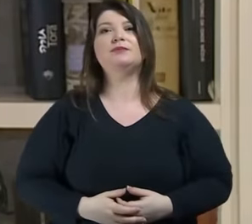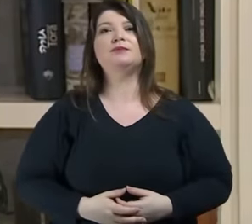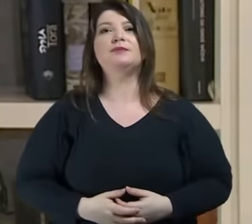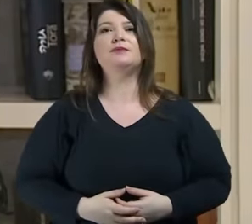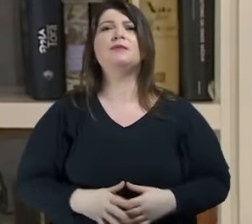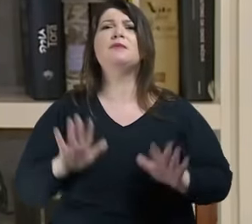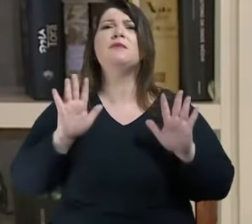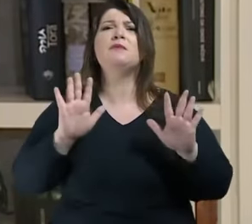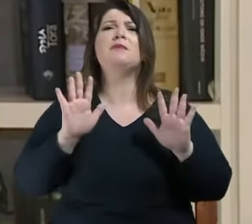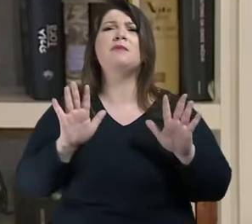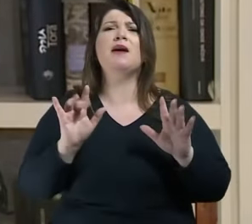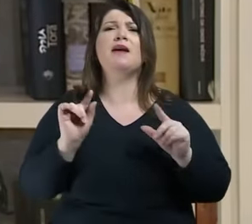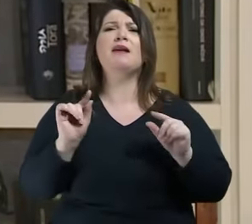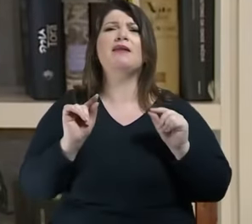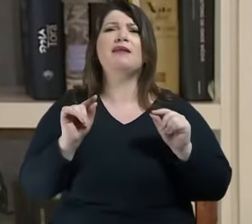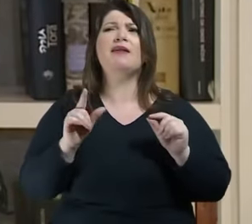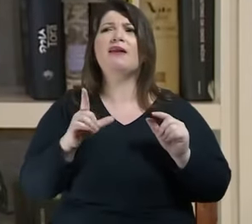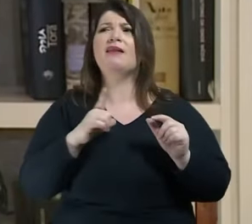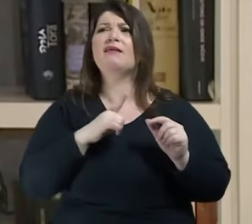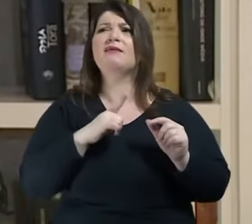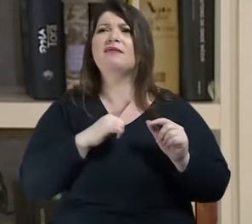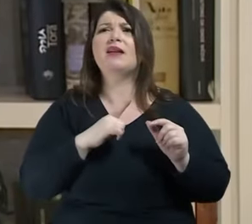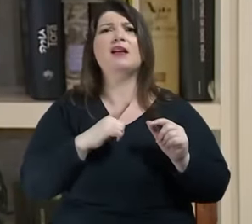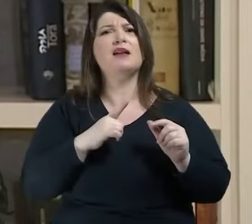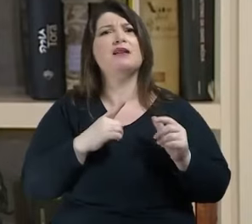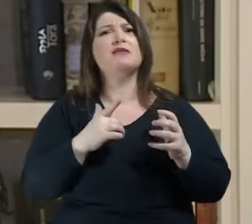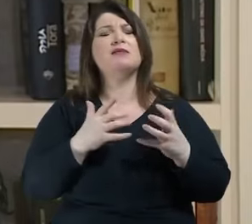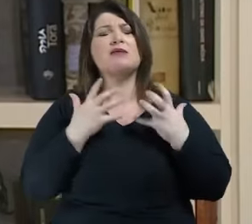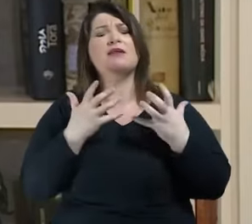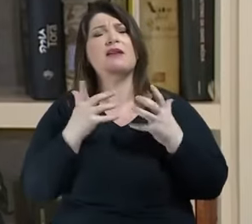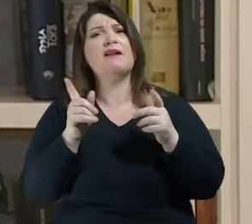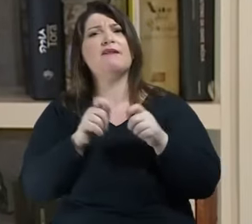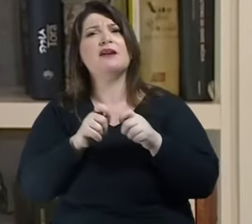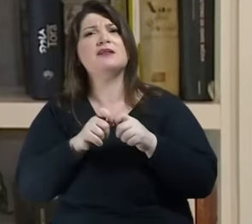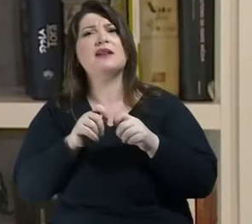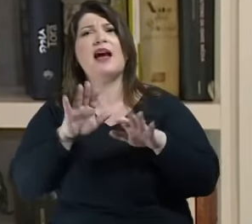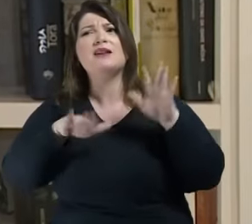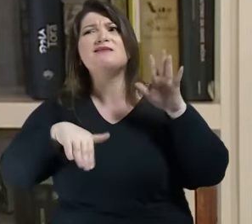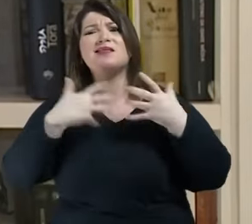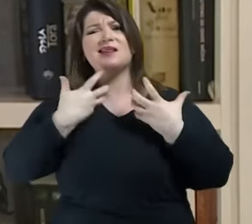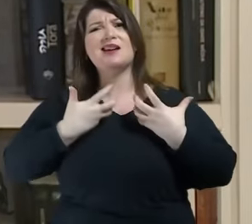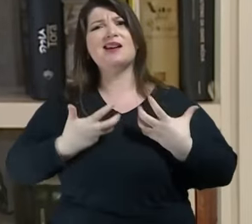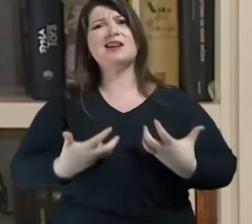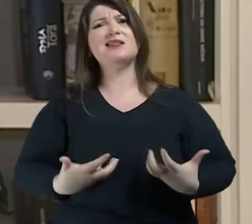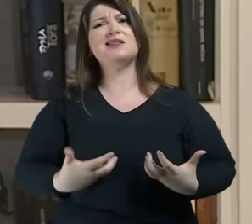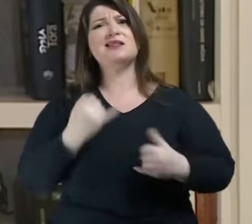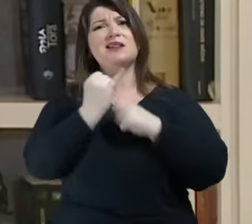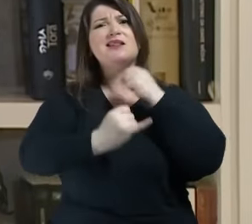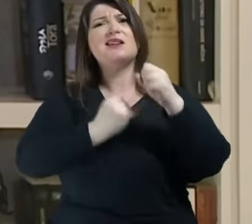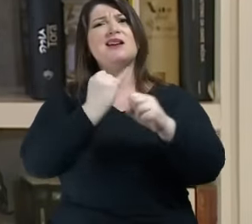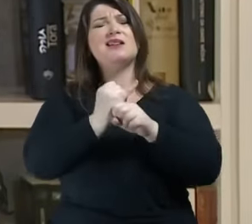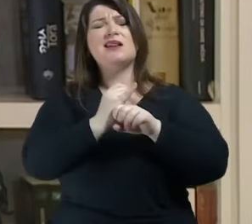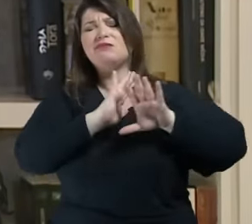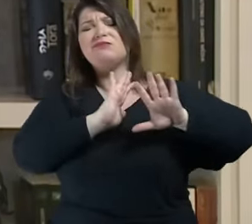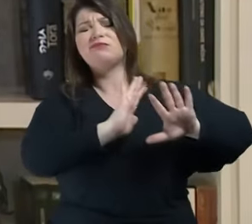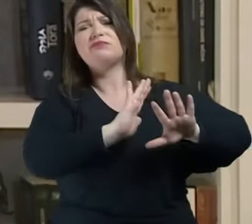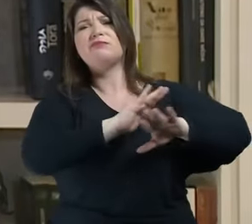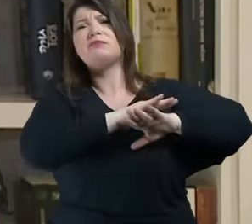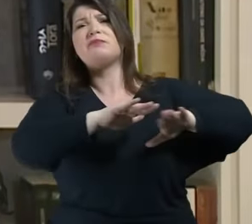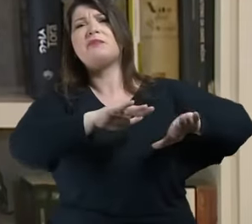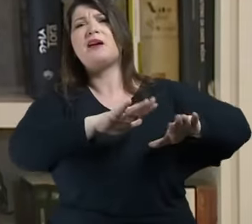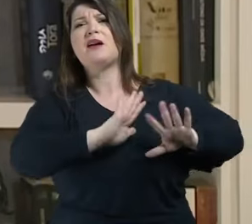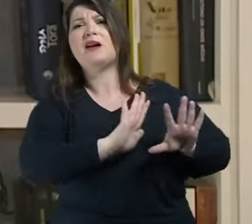talvez você conheça algumas pessoas que cansado da internet se afasta um tempo mas é muito